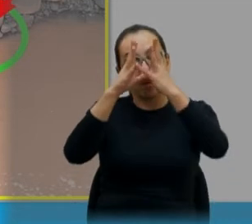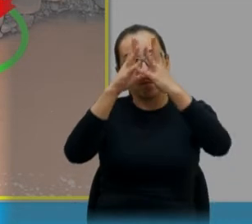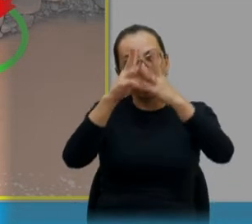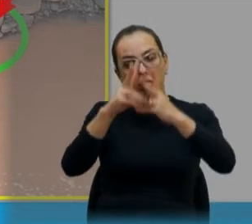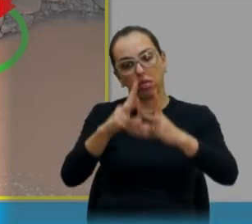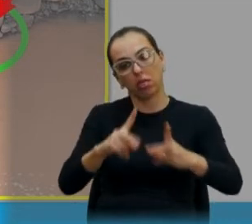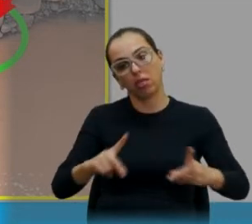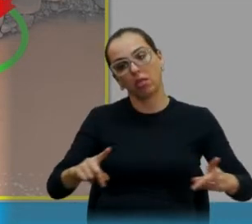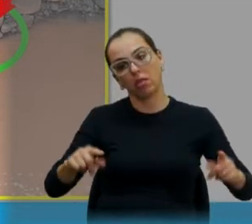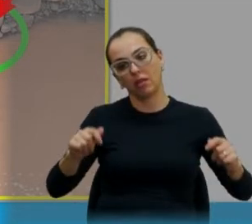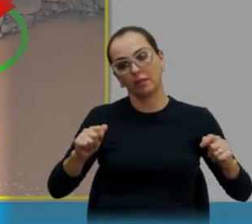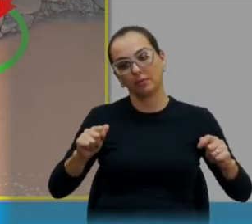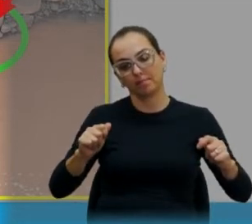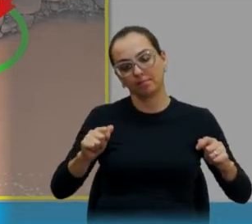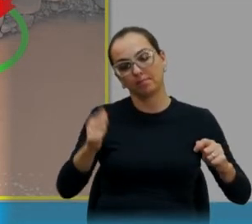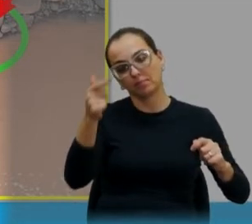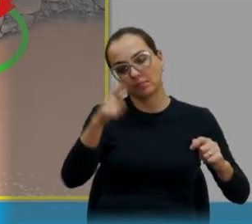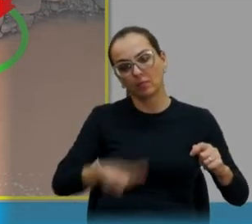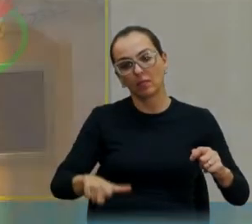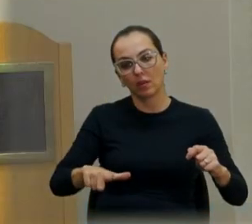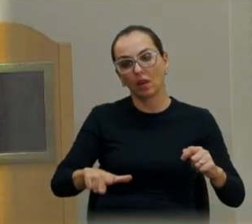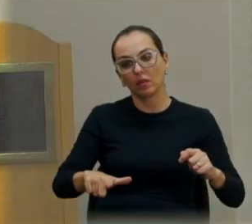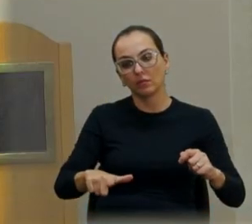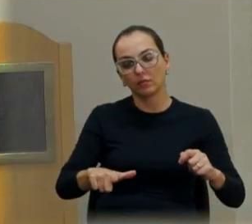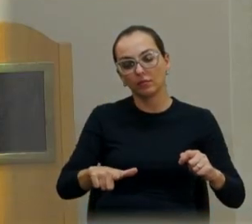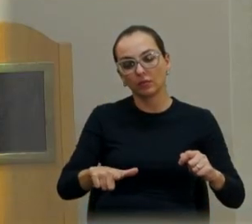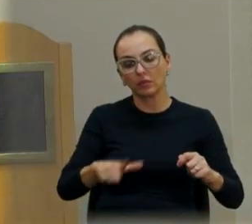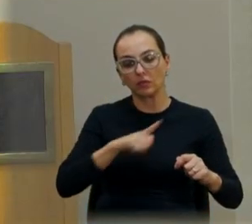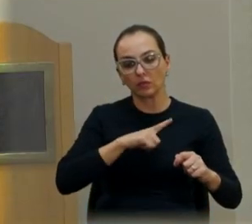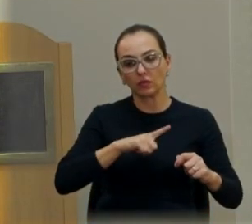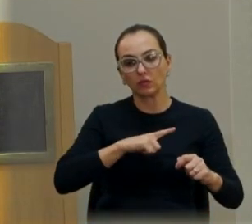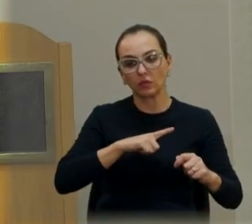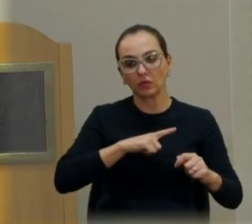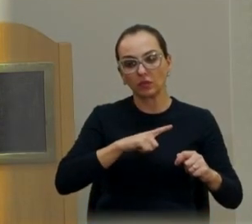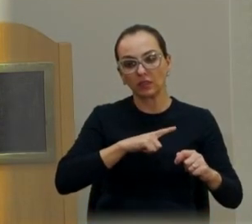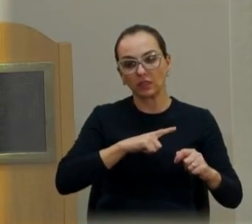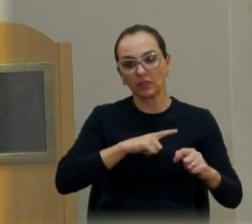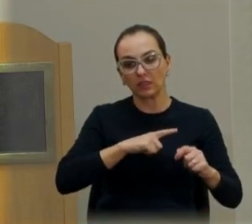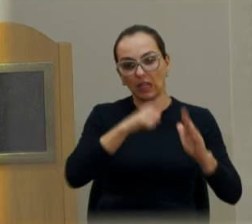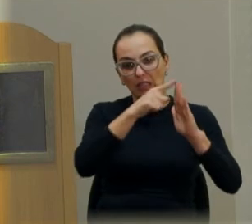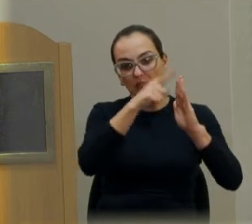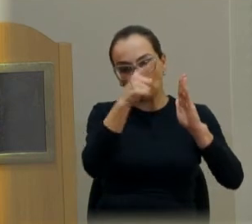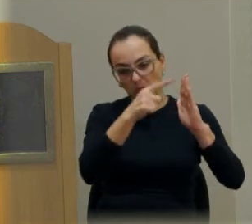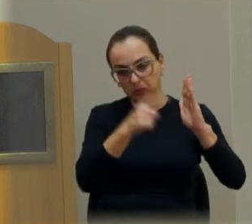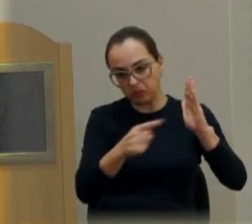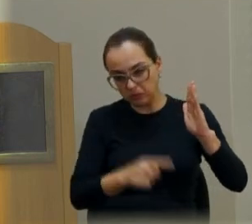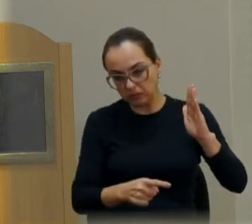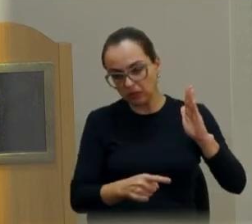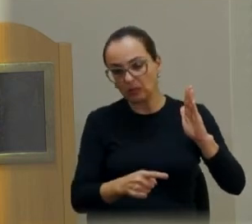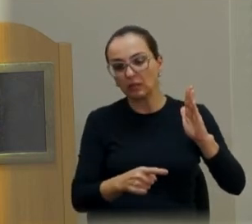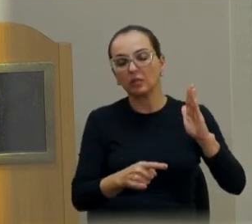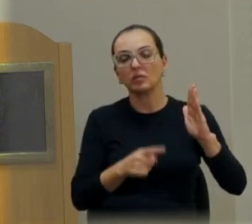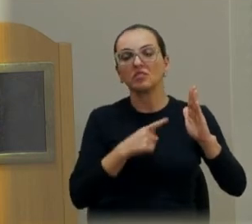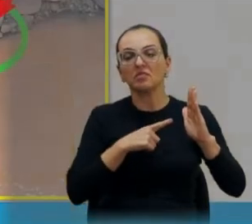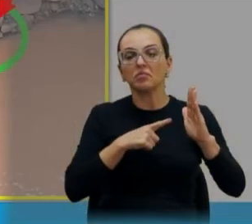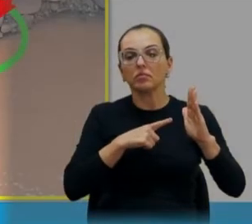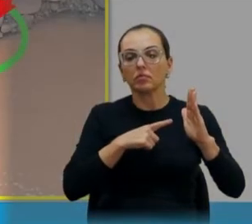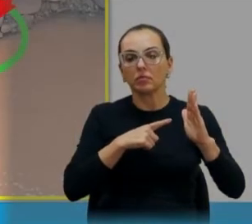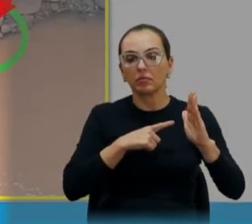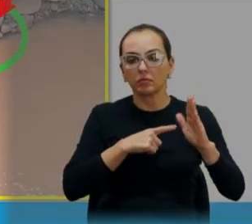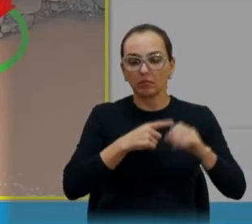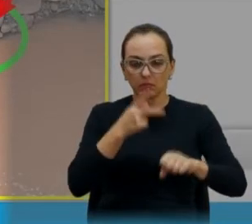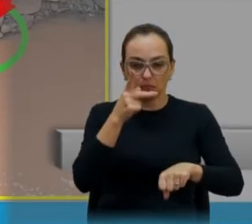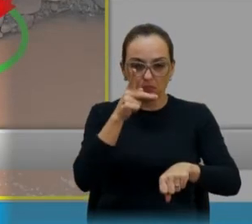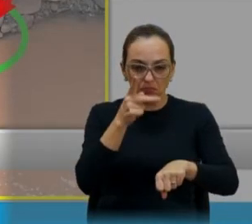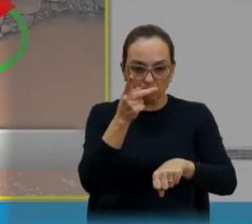poderão ver novamente rachaduras no concreto.